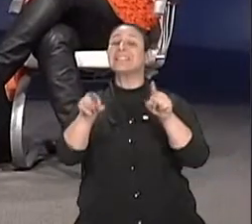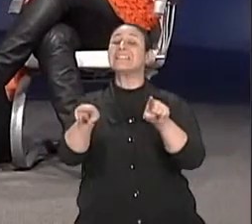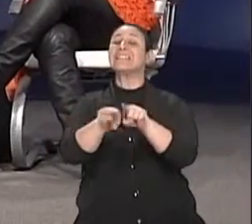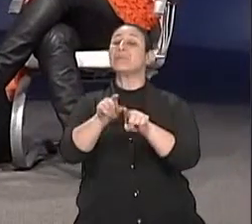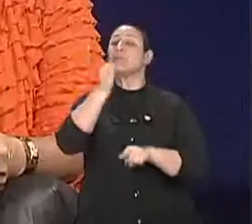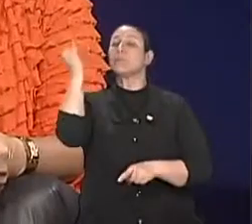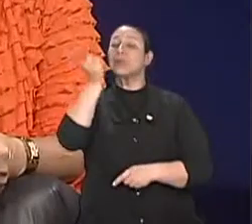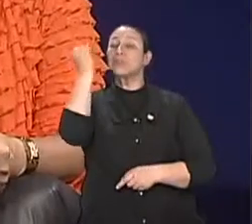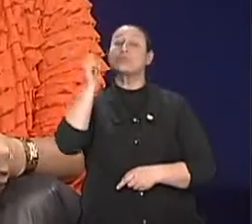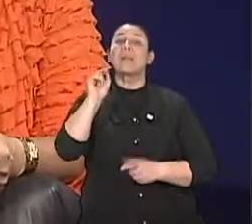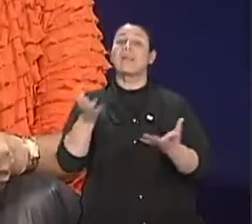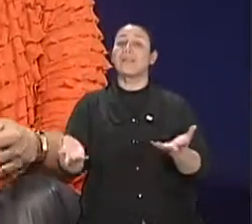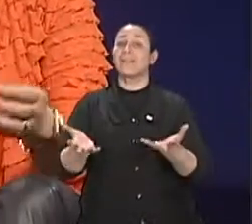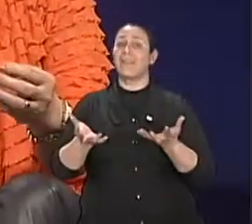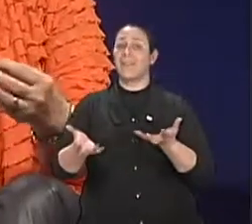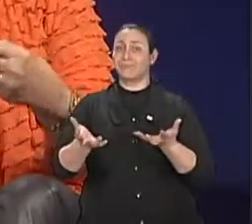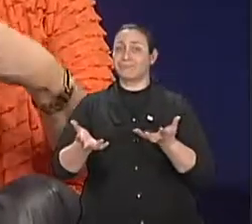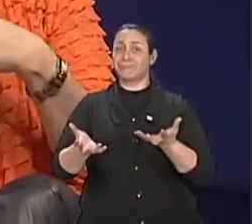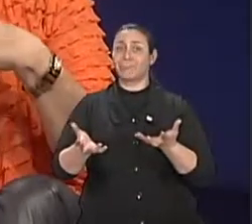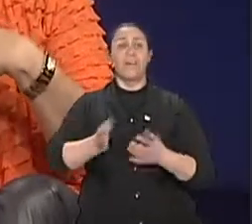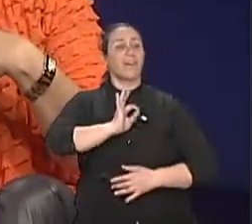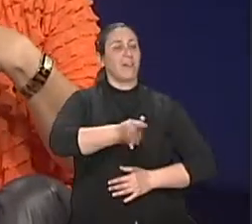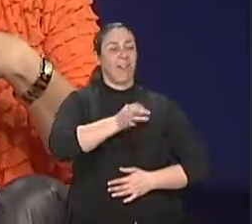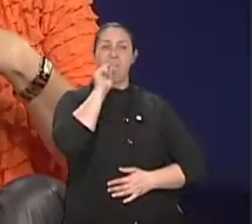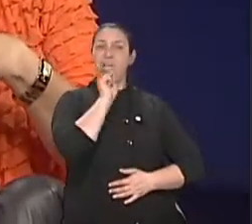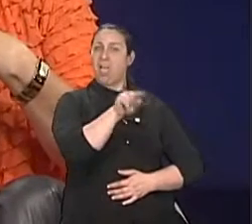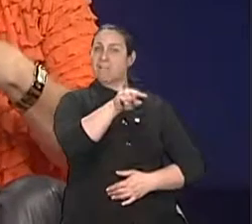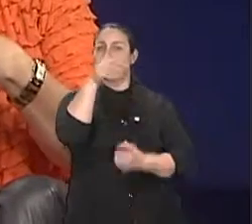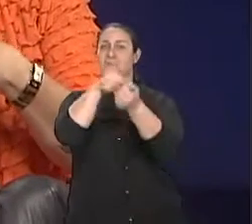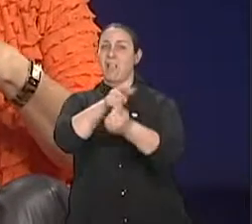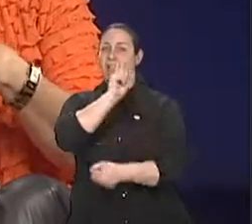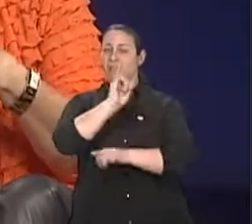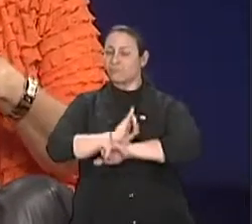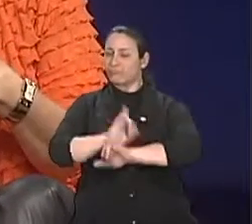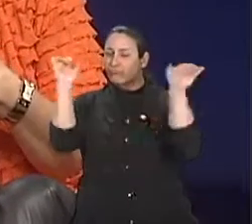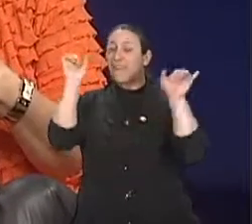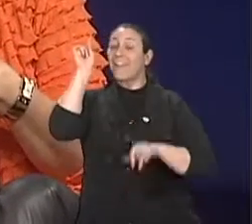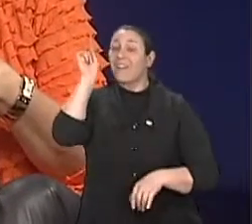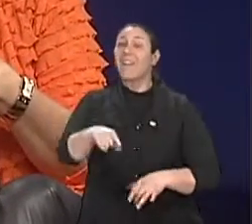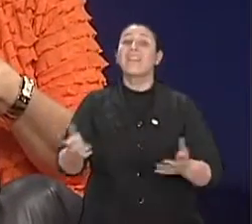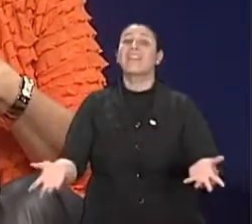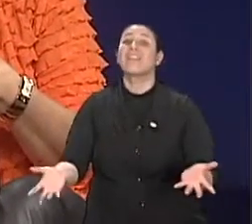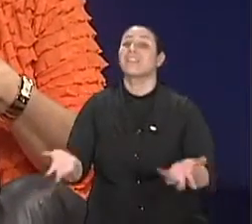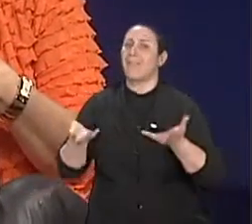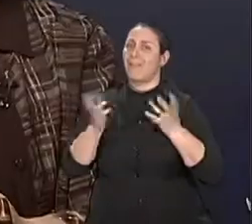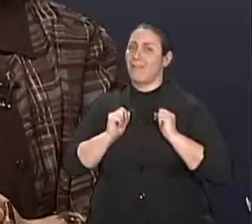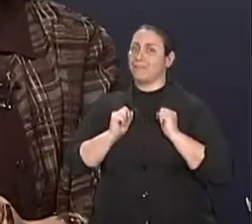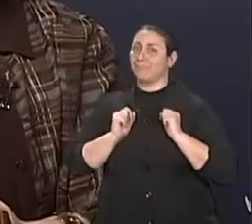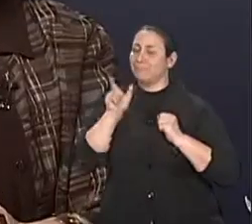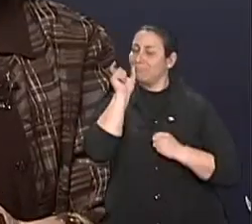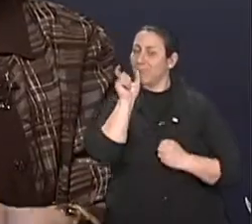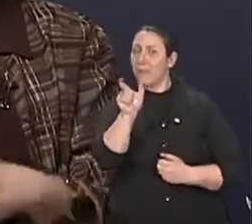palavra-chave pra nós, né? Tem que querer. Começa aqui dentro. Começa no desejo de cada um. É, Sônia? Posso dizer isso?